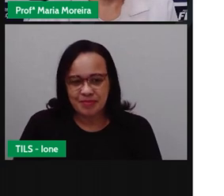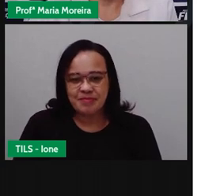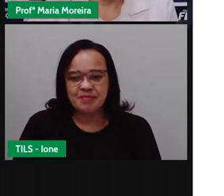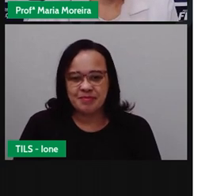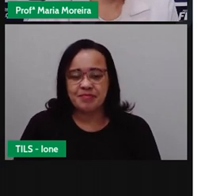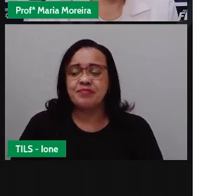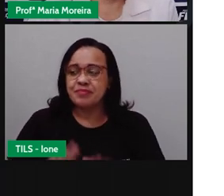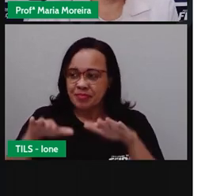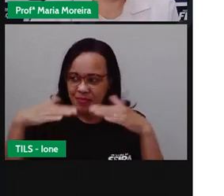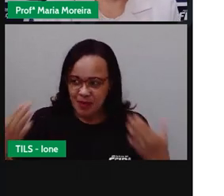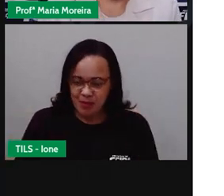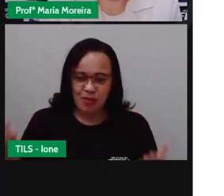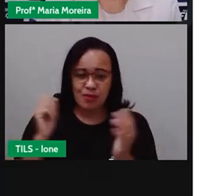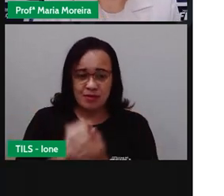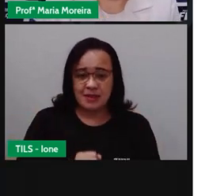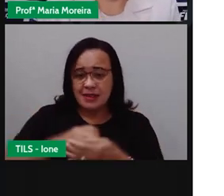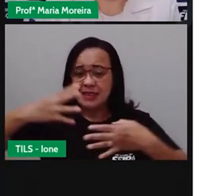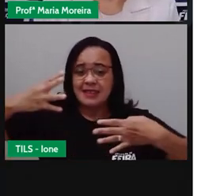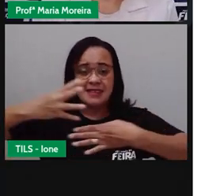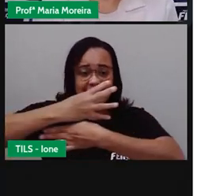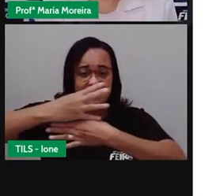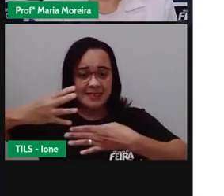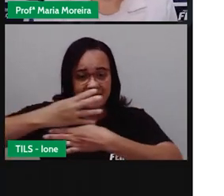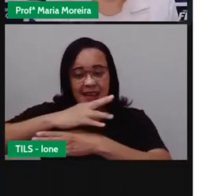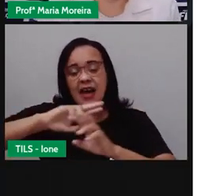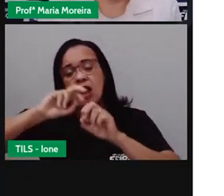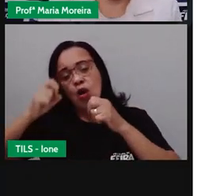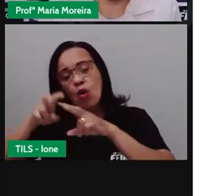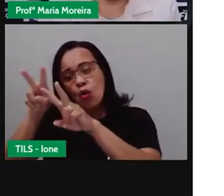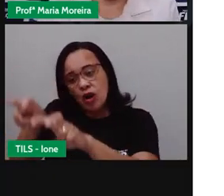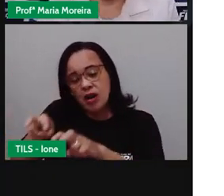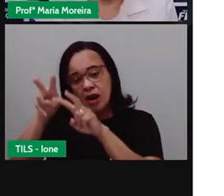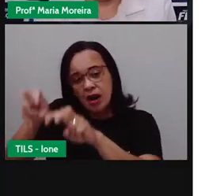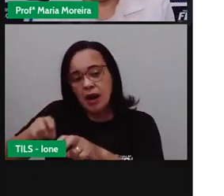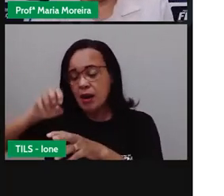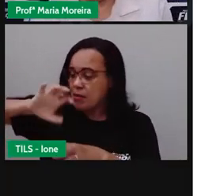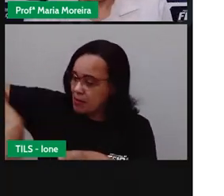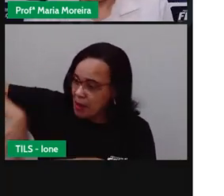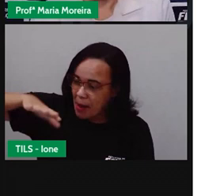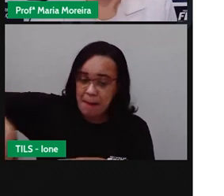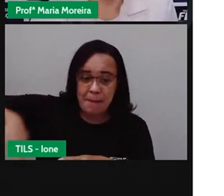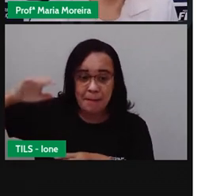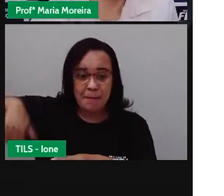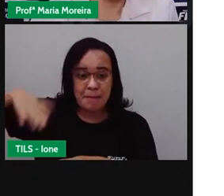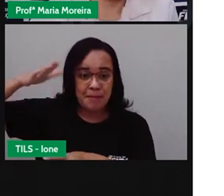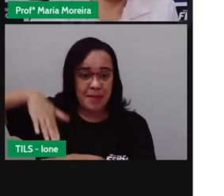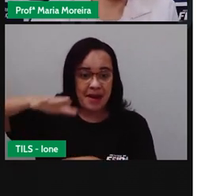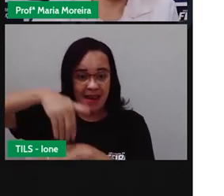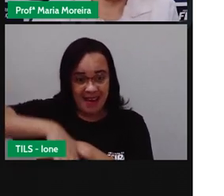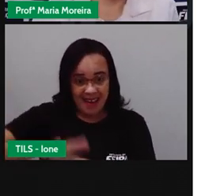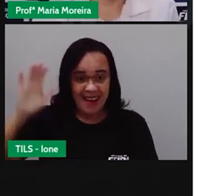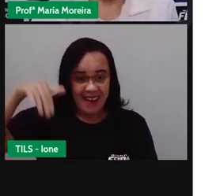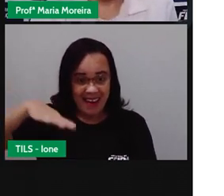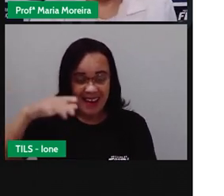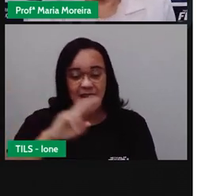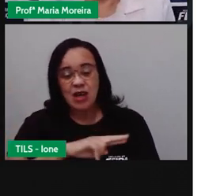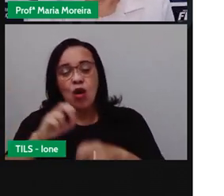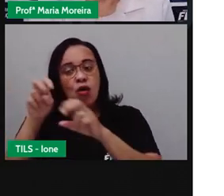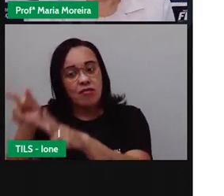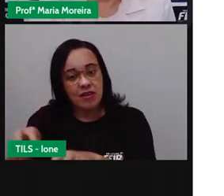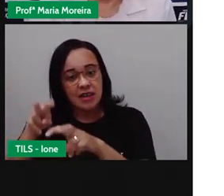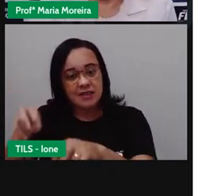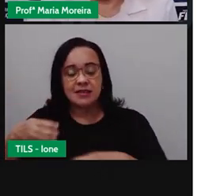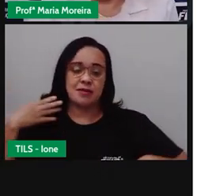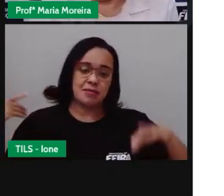Bom, seja na cidade ou no campo, na praia ou na fazenda, não é isso? Bom, para passear, trabalhar,